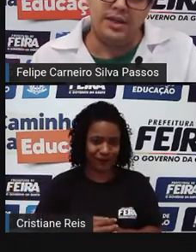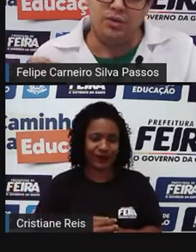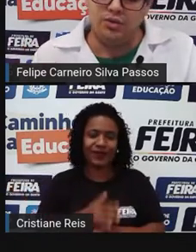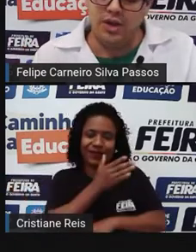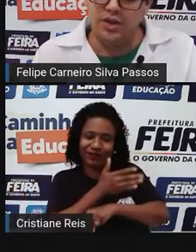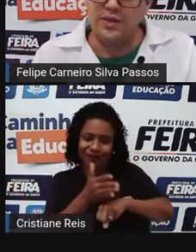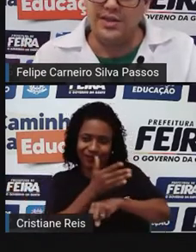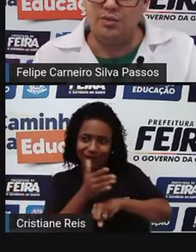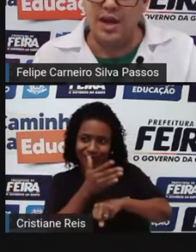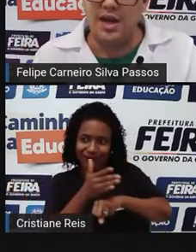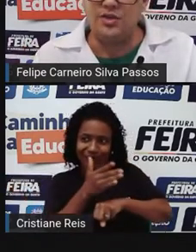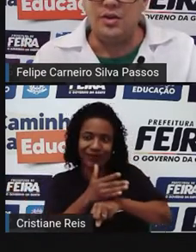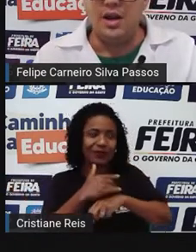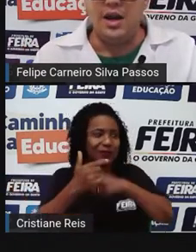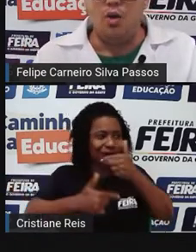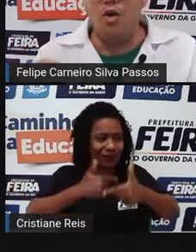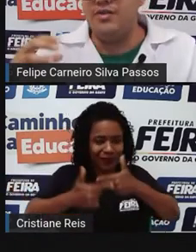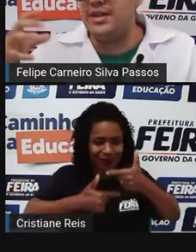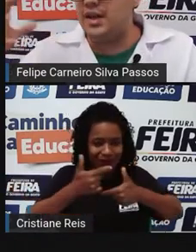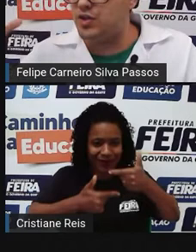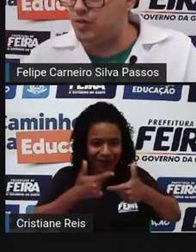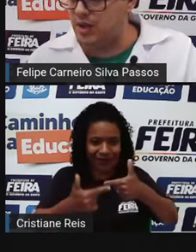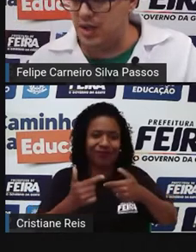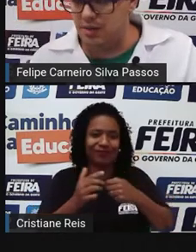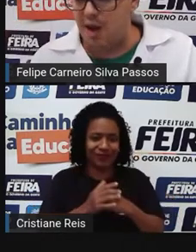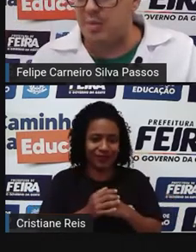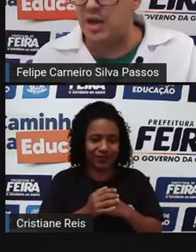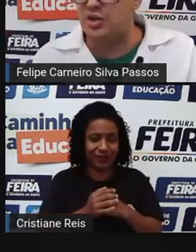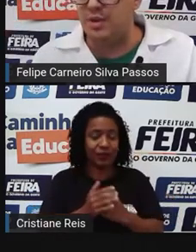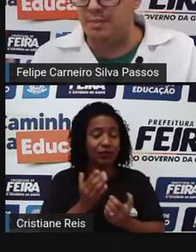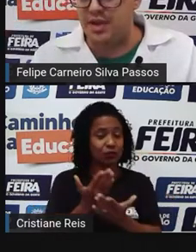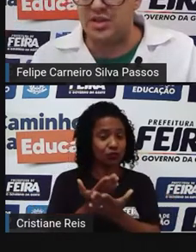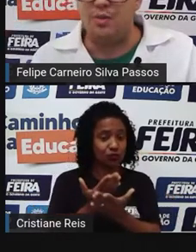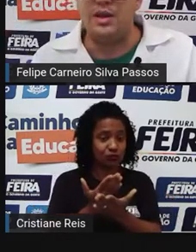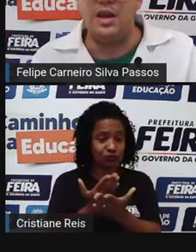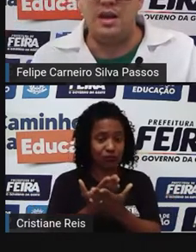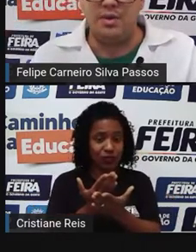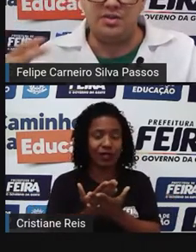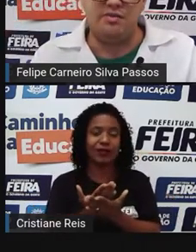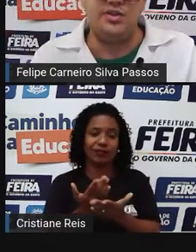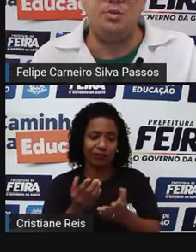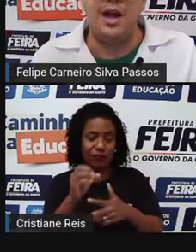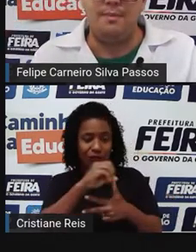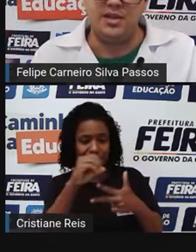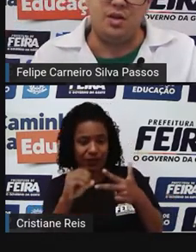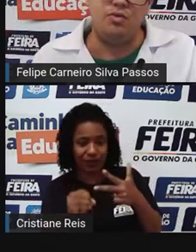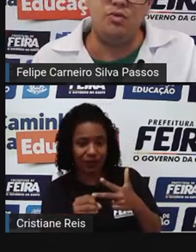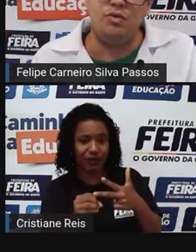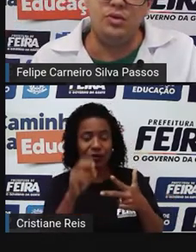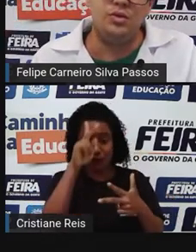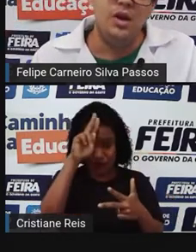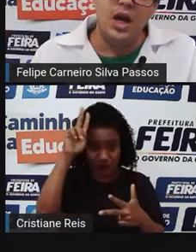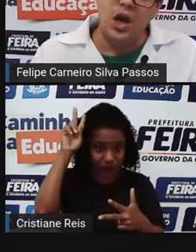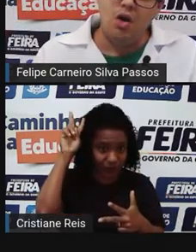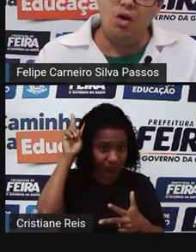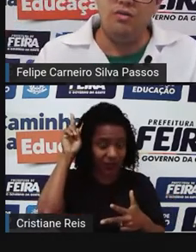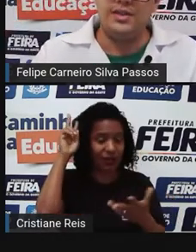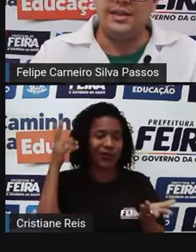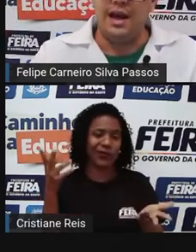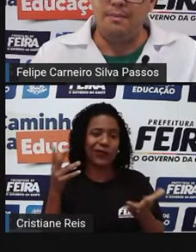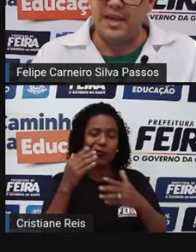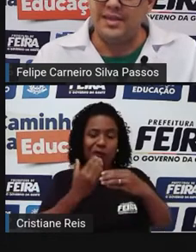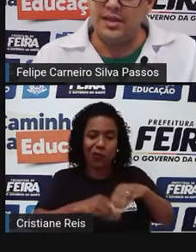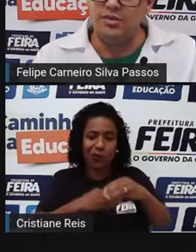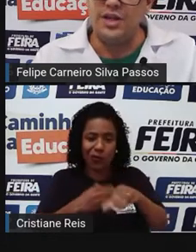Então, durante o ensino médio, ou você está estudando realmente para prestar um Enem, prestar um vestibular, prestar um concurso, ou